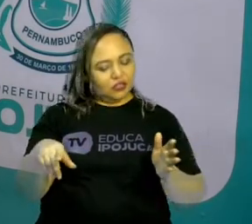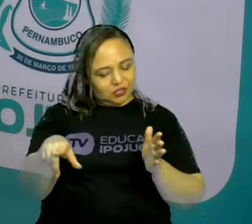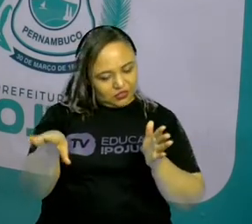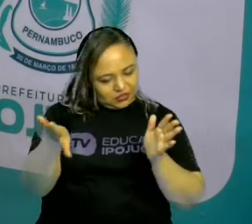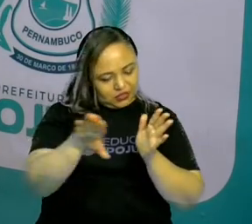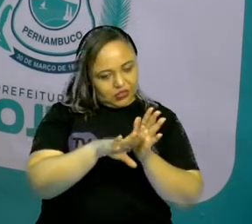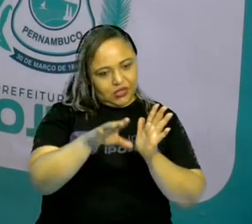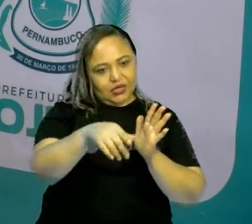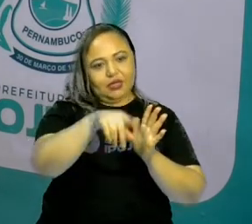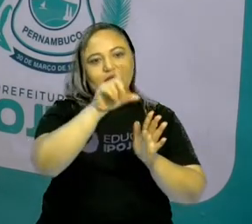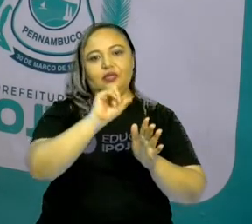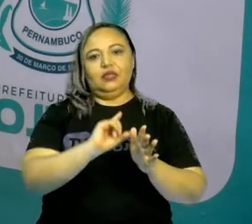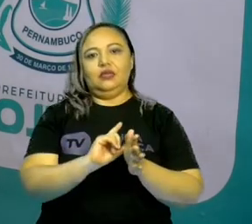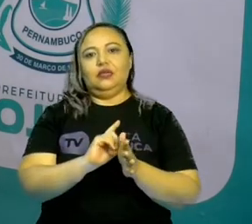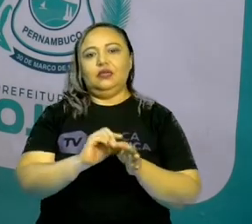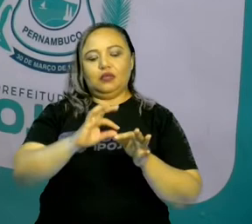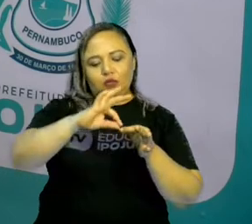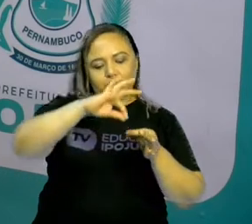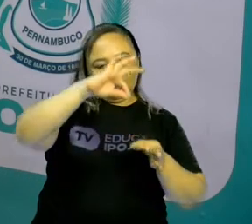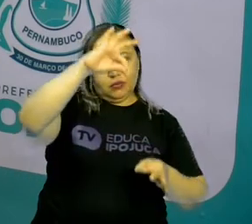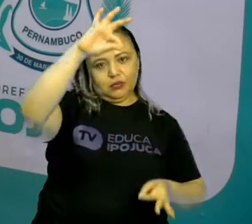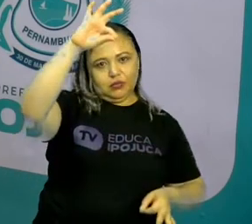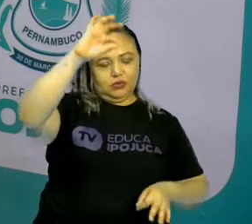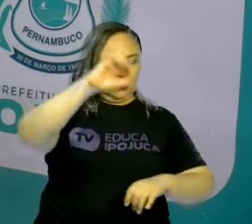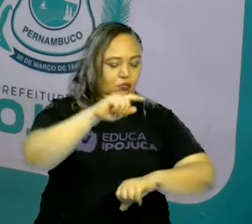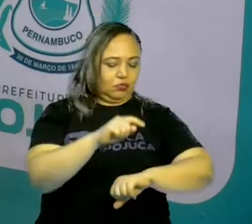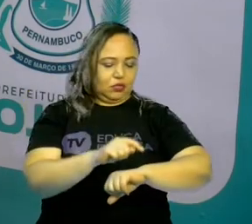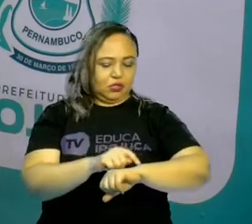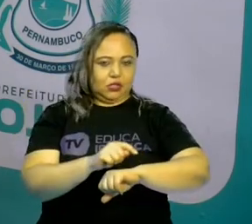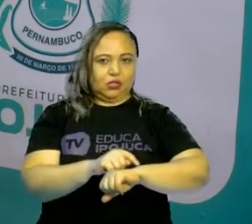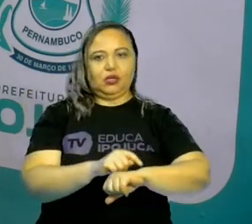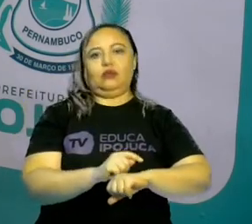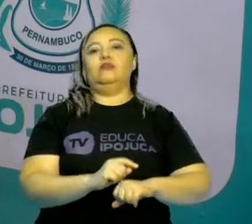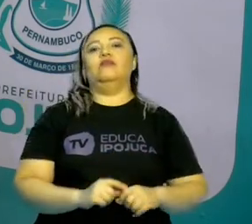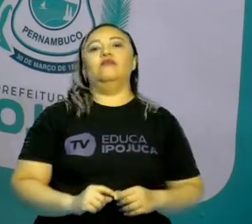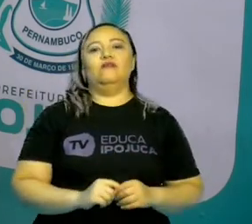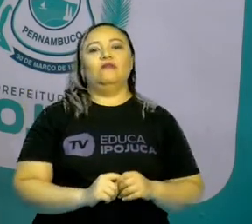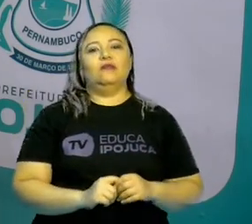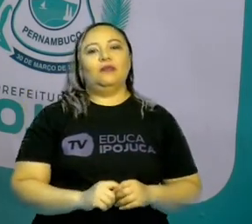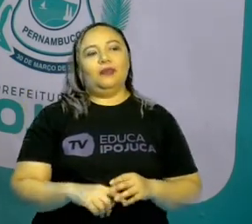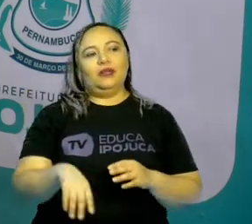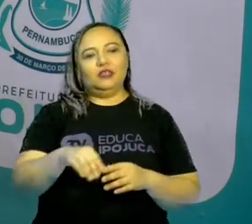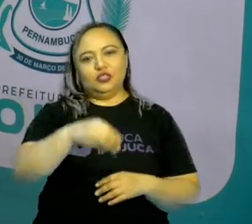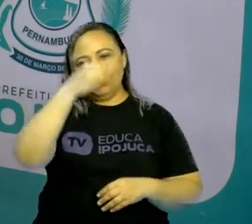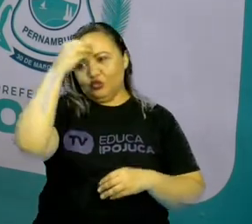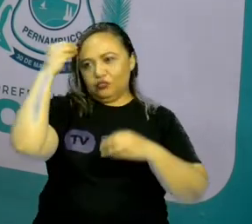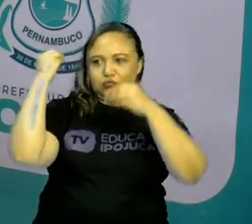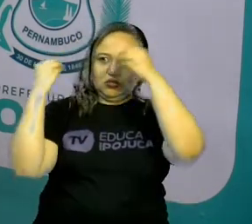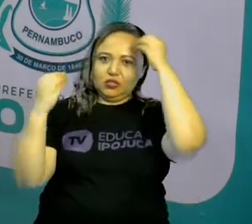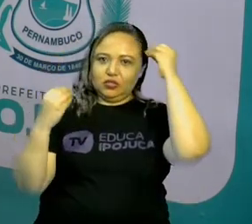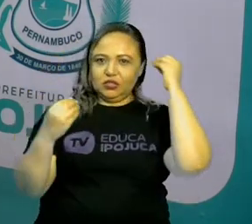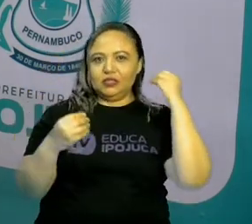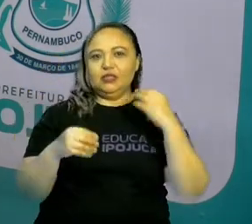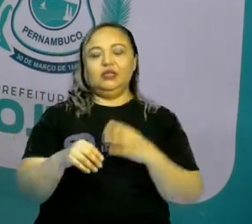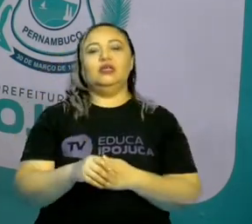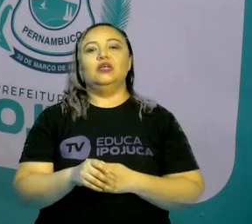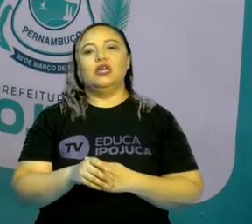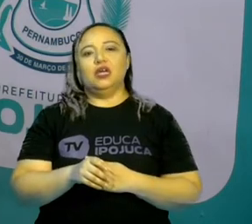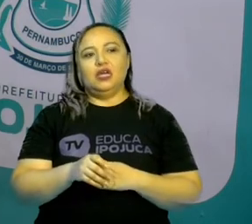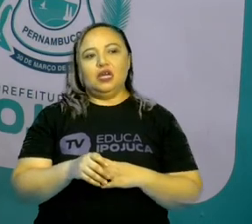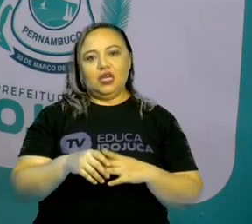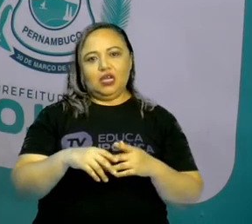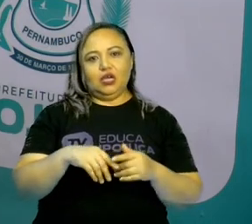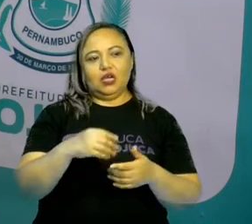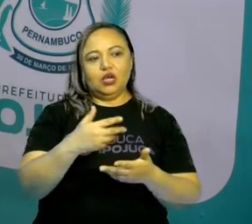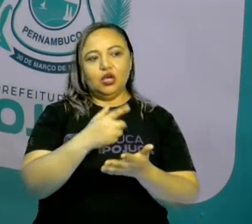medindo, a gente fica acompanhando para a gente não perder os nossos compromissos e a realização das nossas atividades.